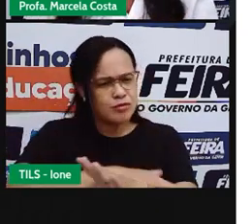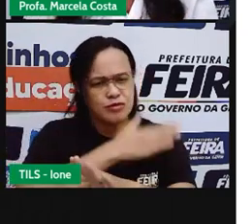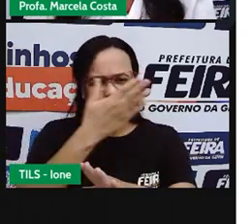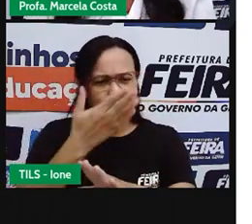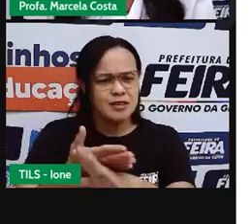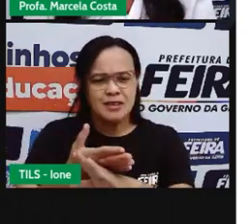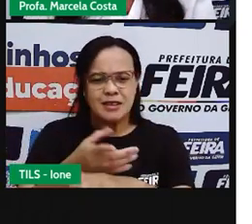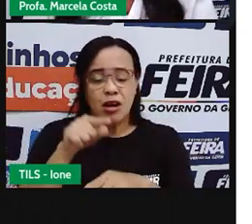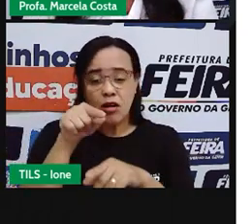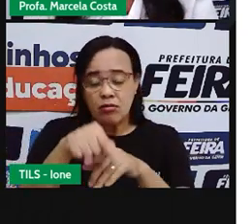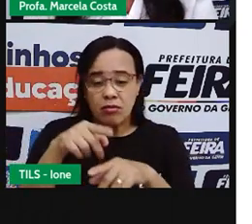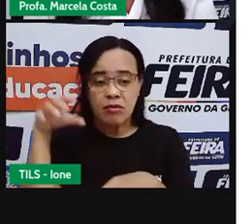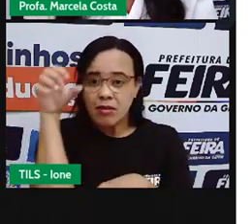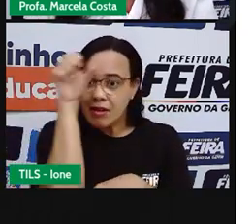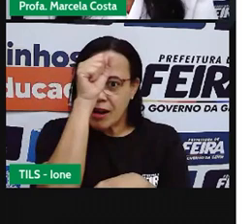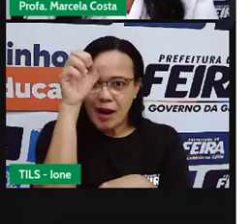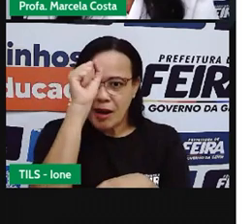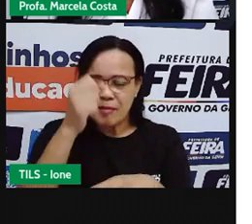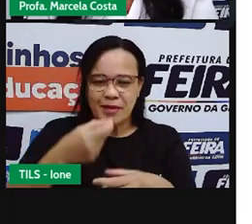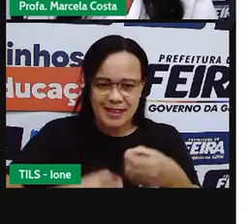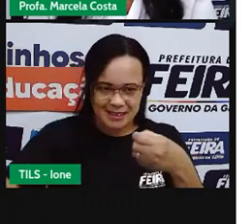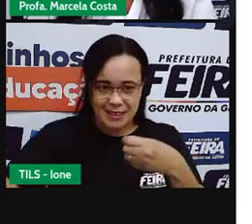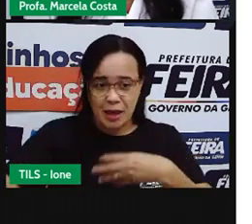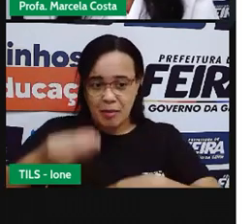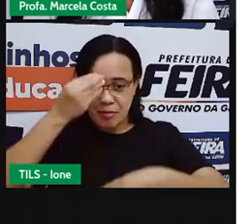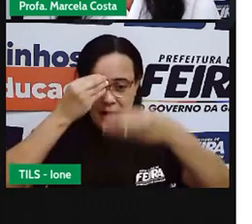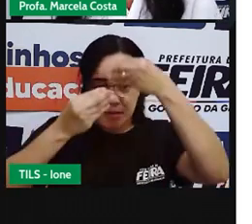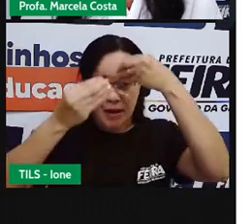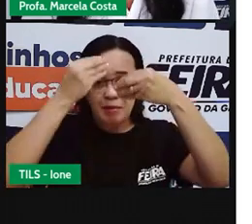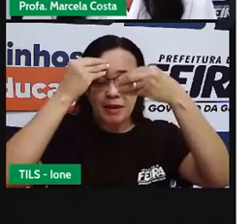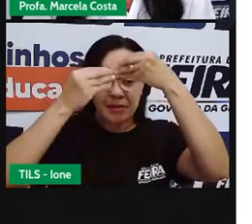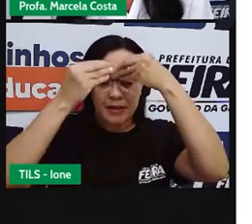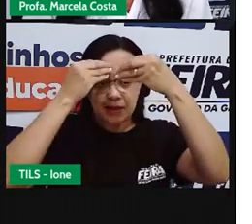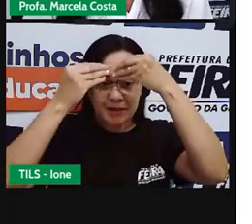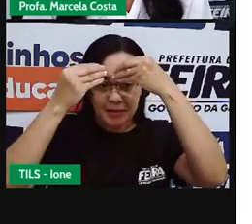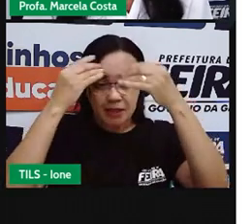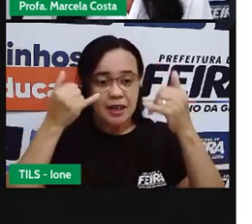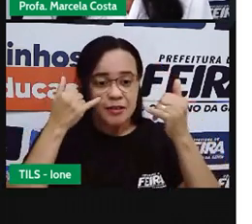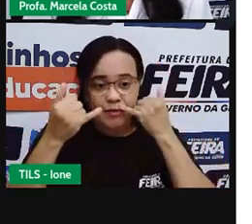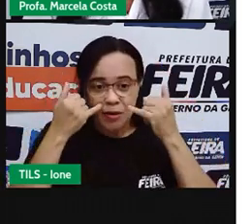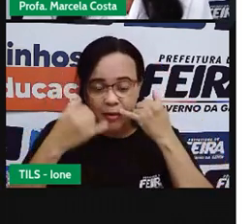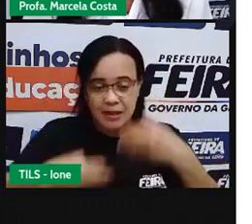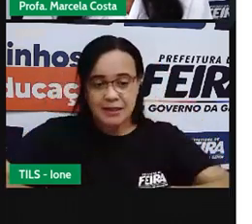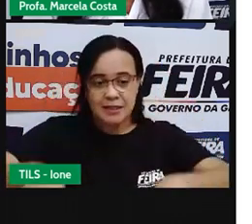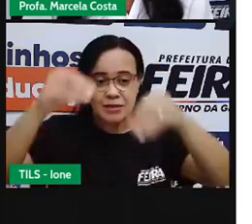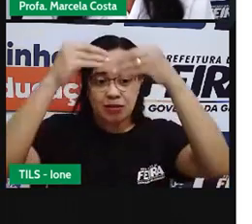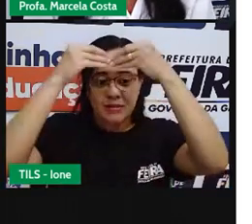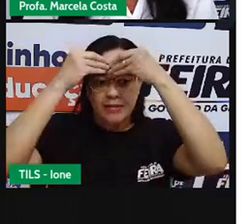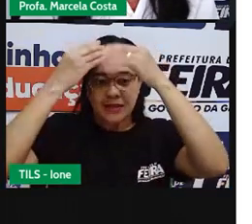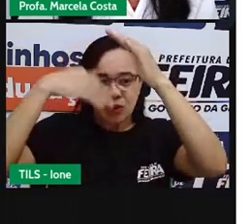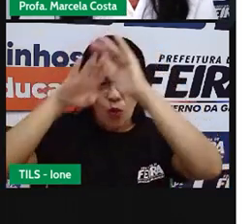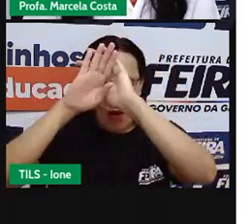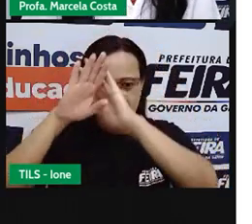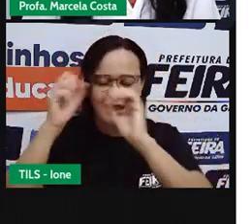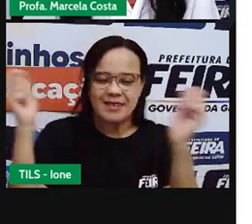você aprenda, memoria, sistematize essas informações. Tá bom?